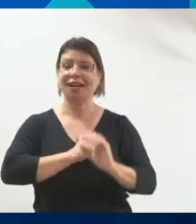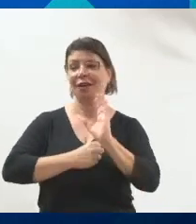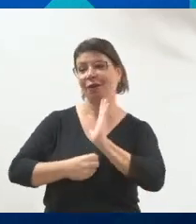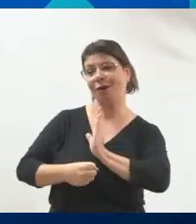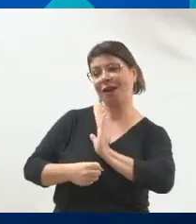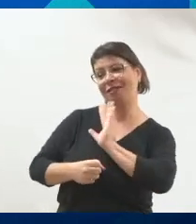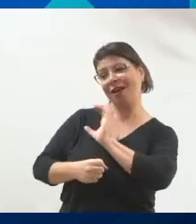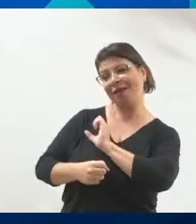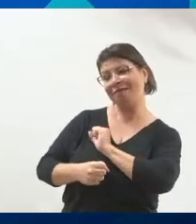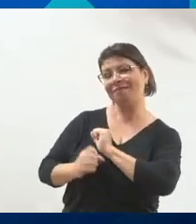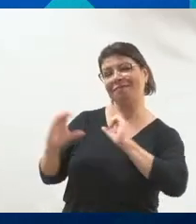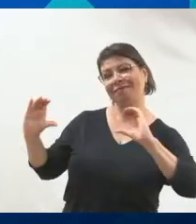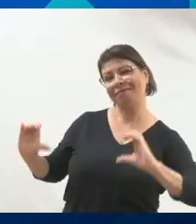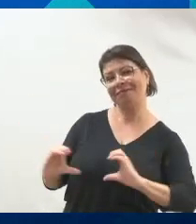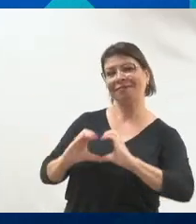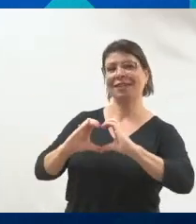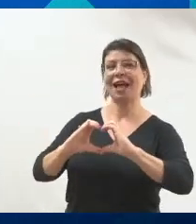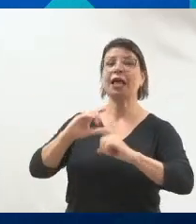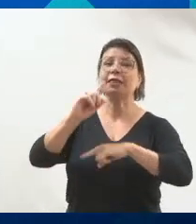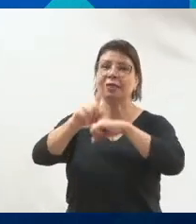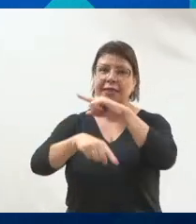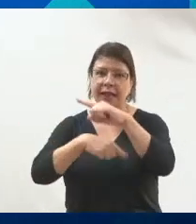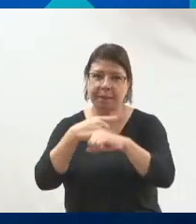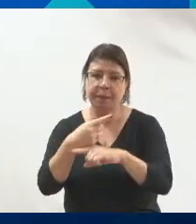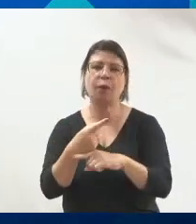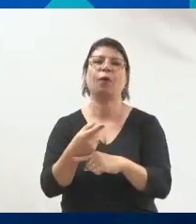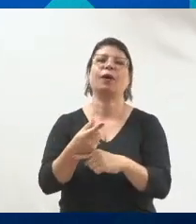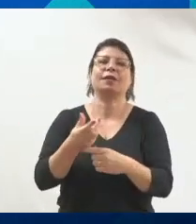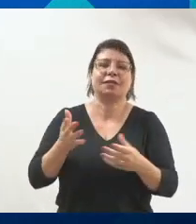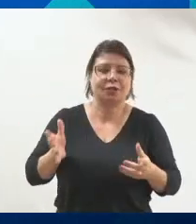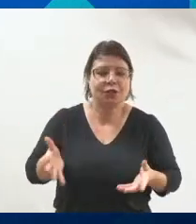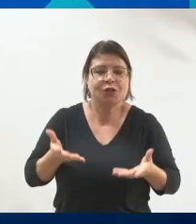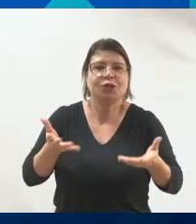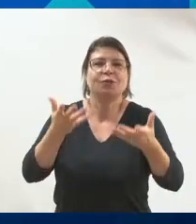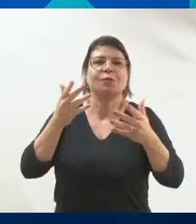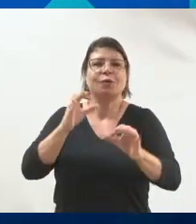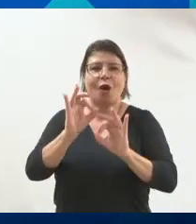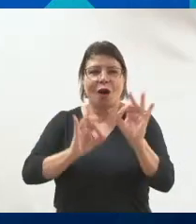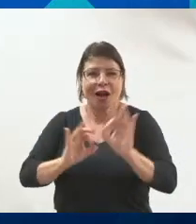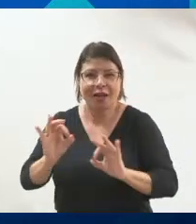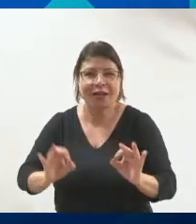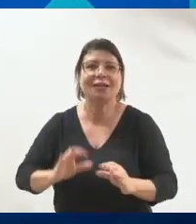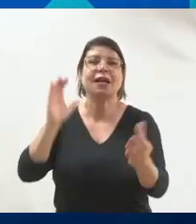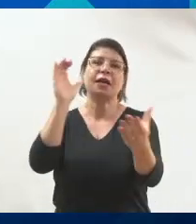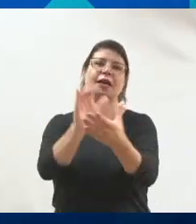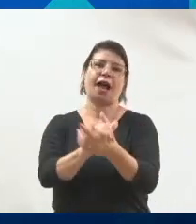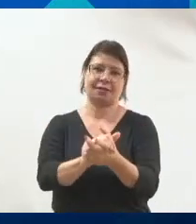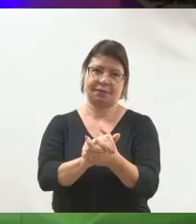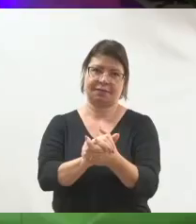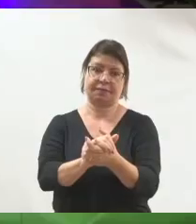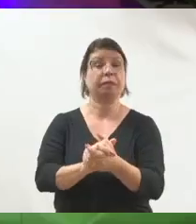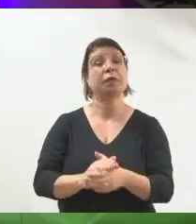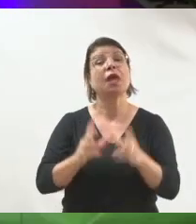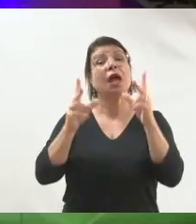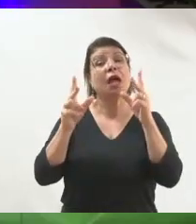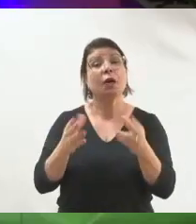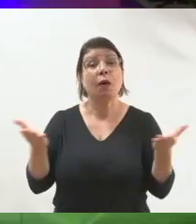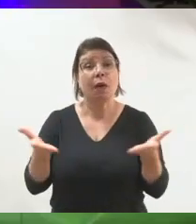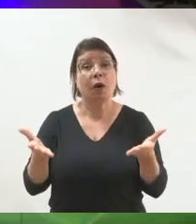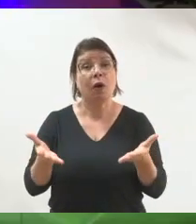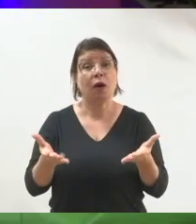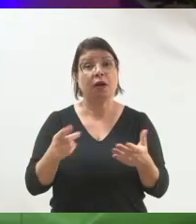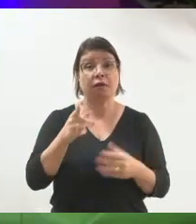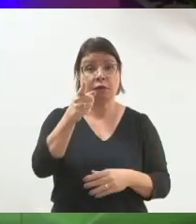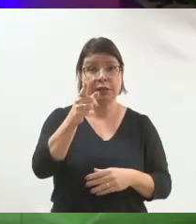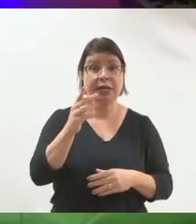sensibiliza, depois a gente motiva, depois a gente mobiliza. O que são essas etapas? A etapa que a gente